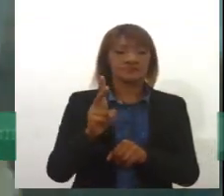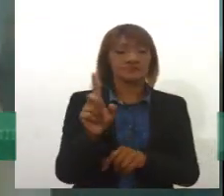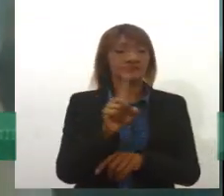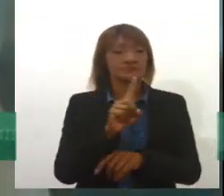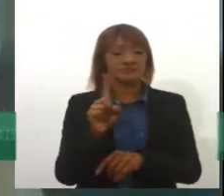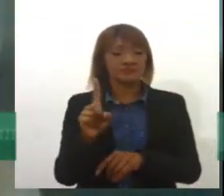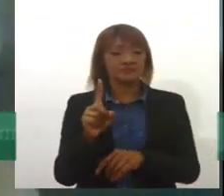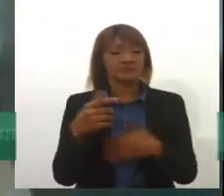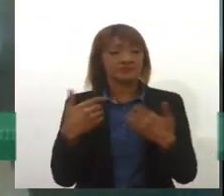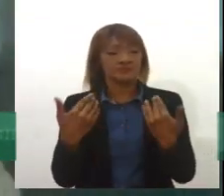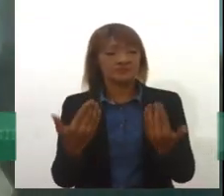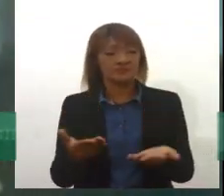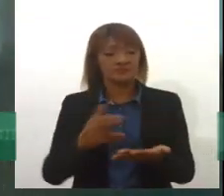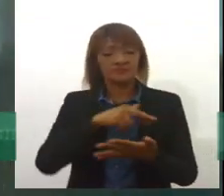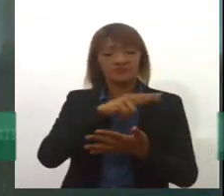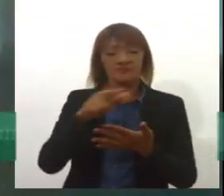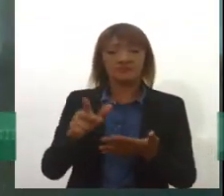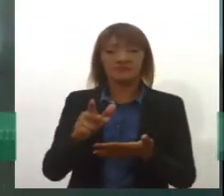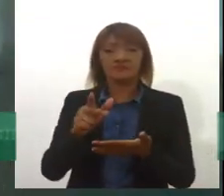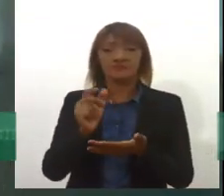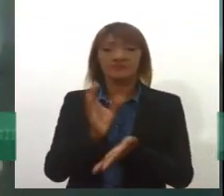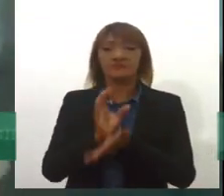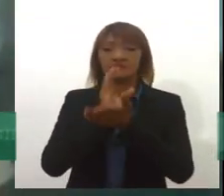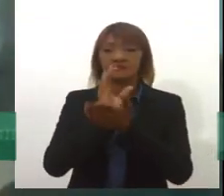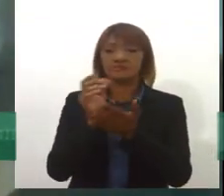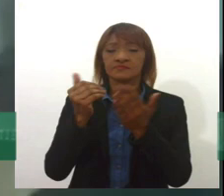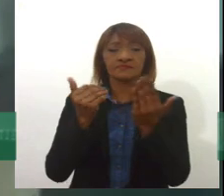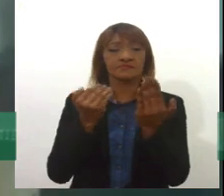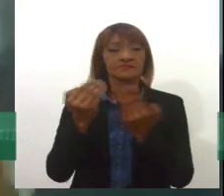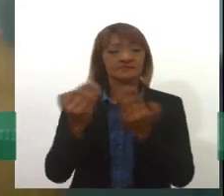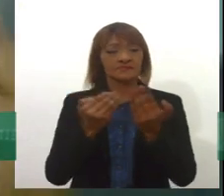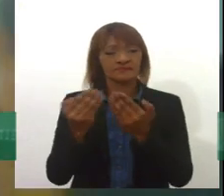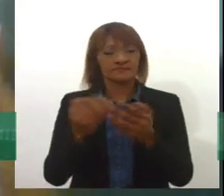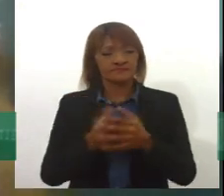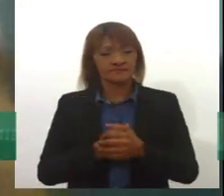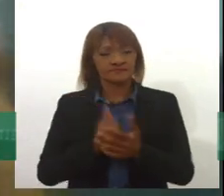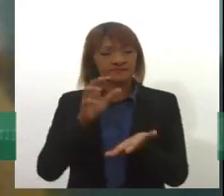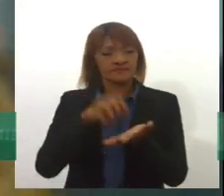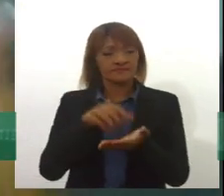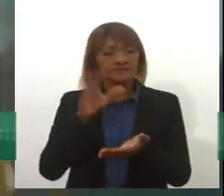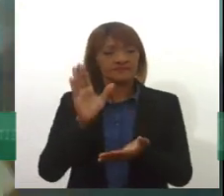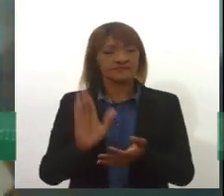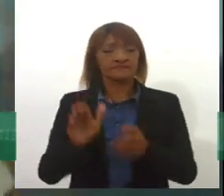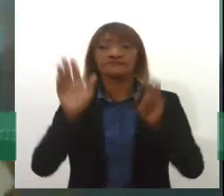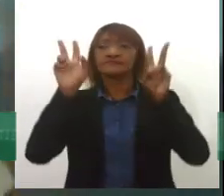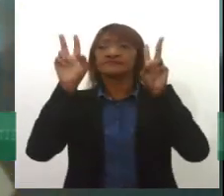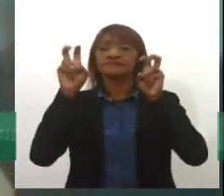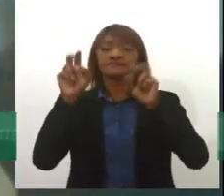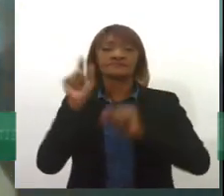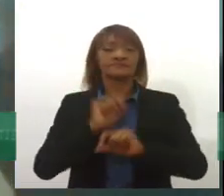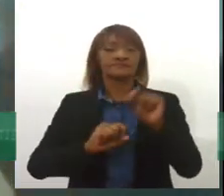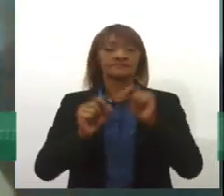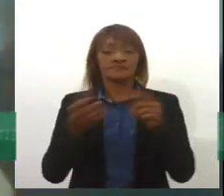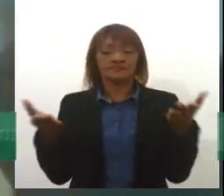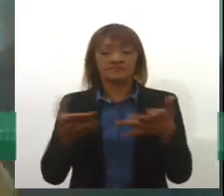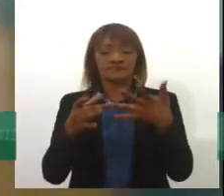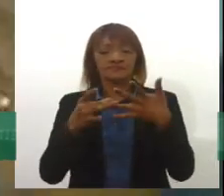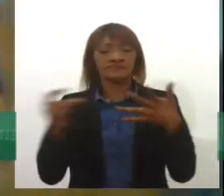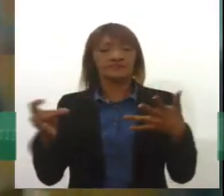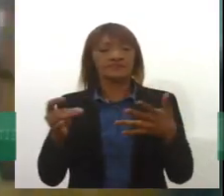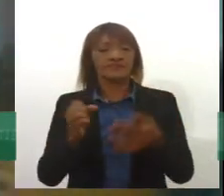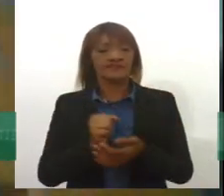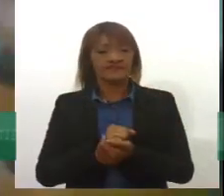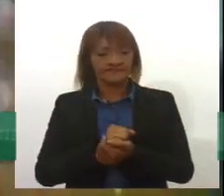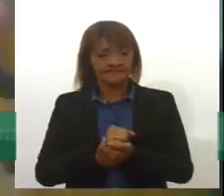especificidade do Conselho Federal de Psicologia. E aí, para dizer assim, que o tema da saúde mental ganha destaque em função